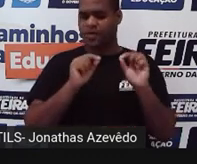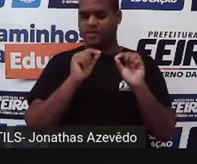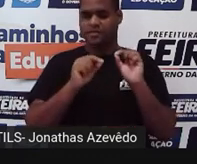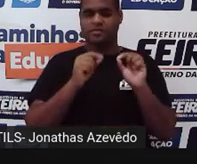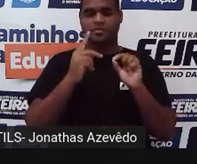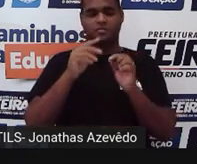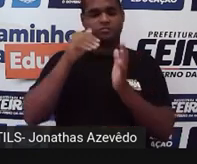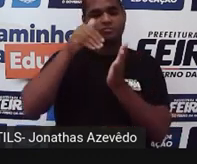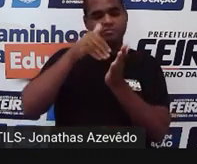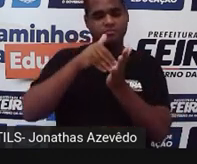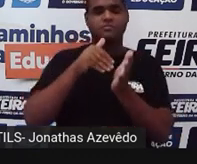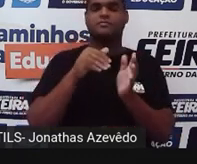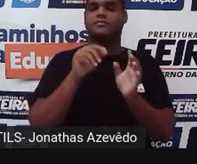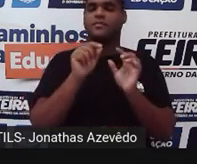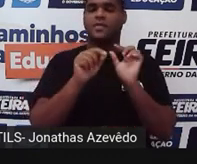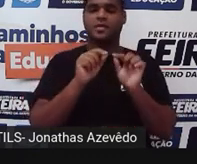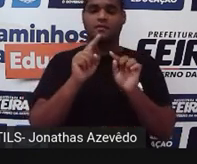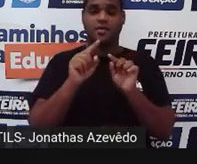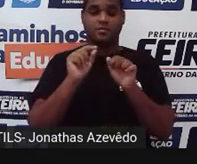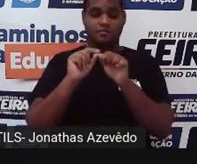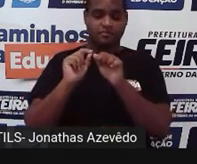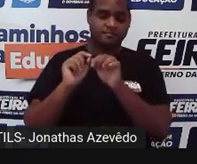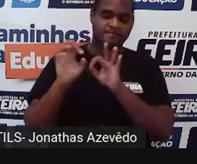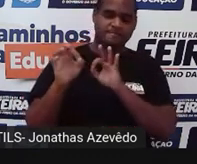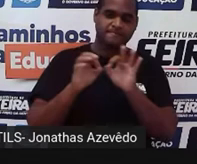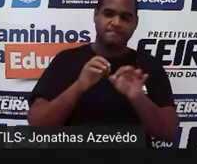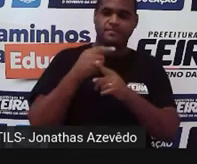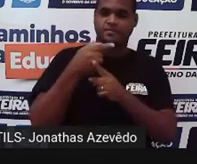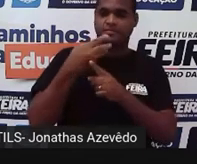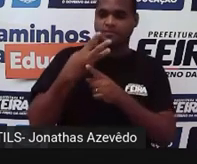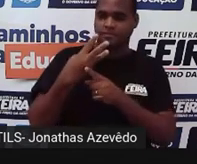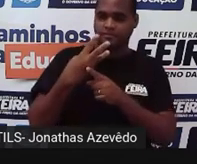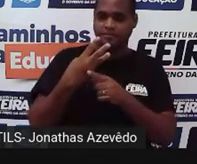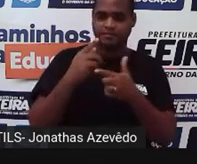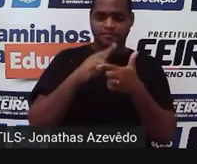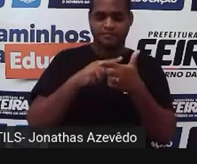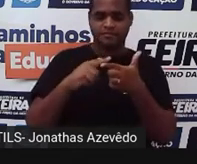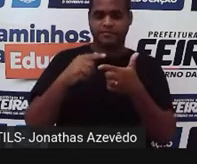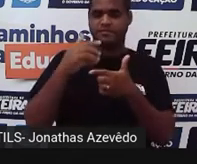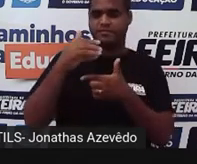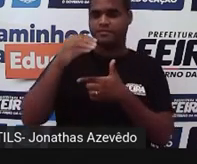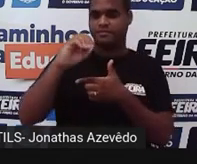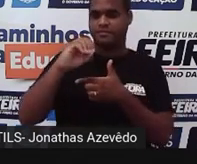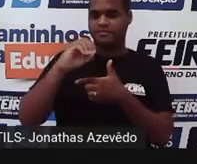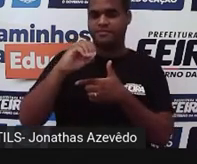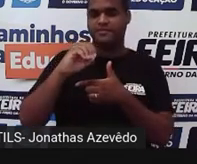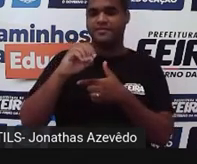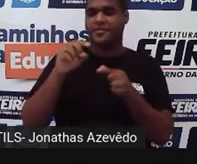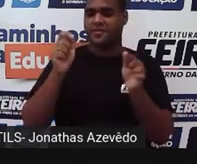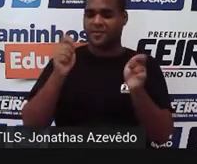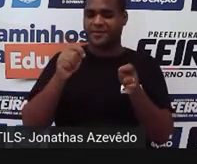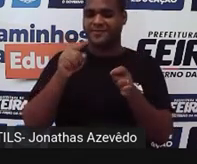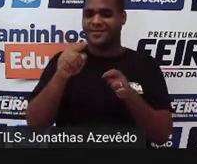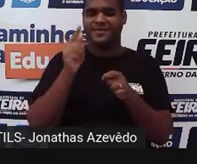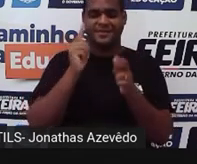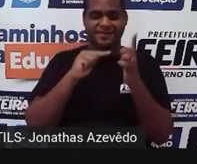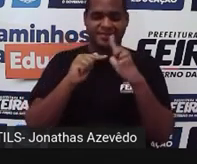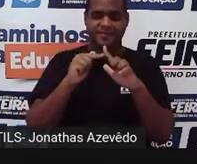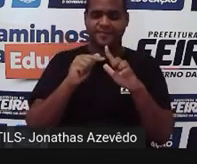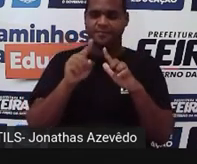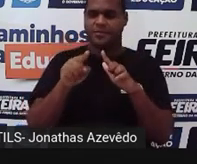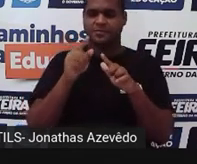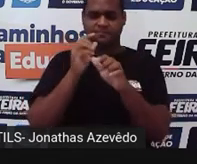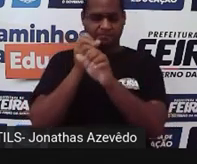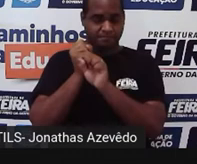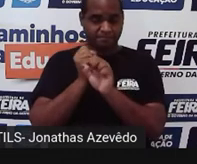por fim, é só fazer 73 dividido por 10. E quando a gente fizer essa